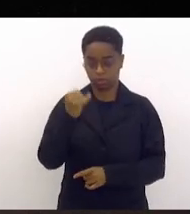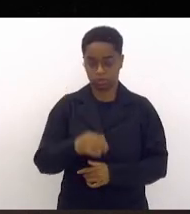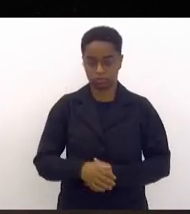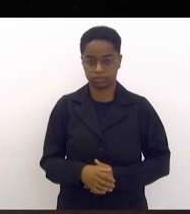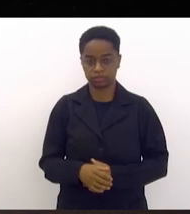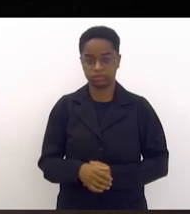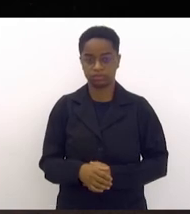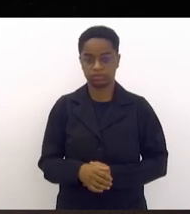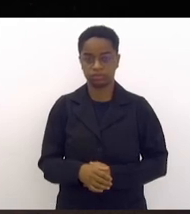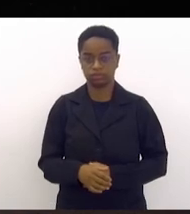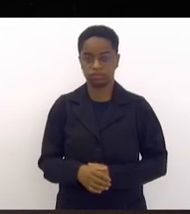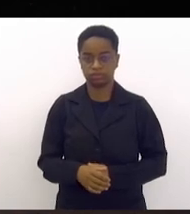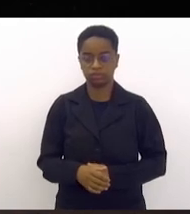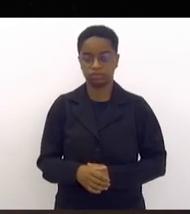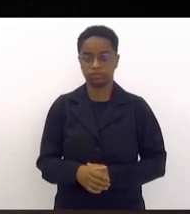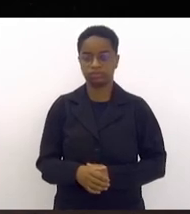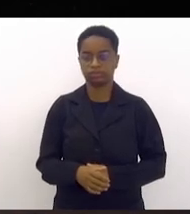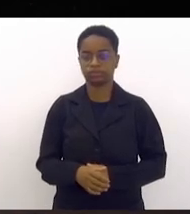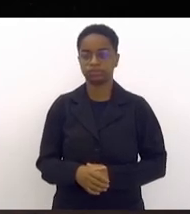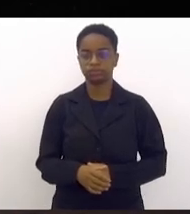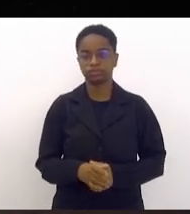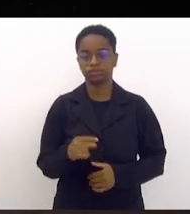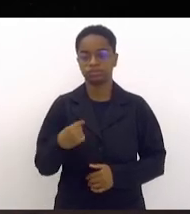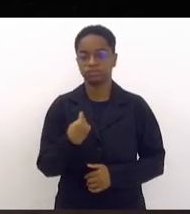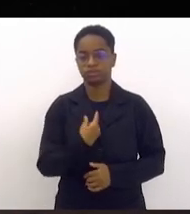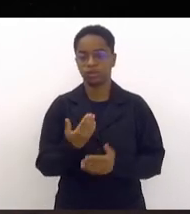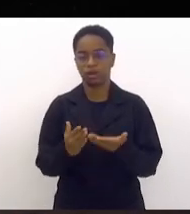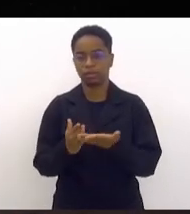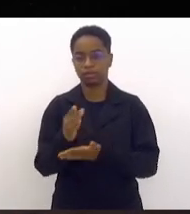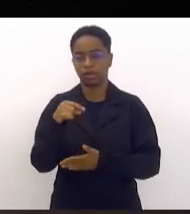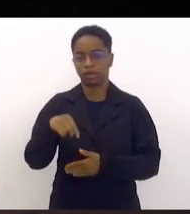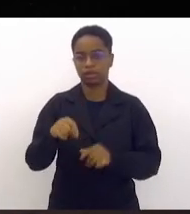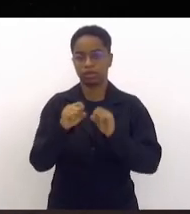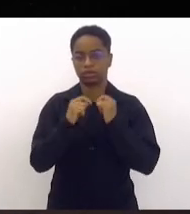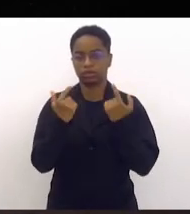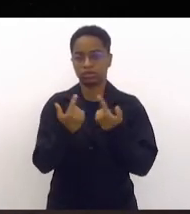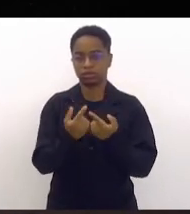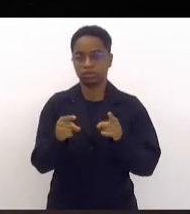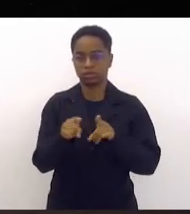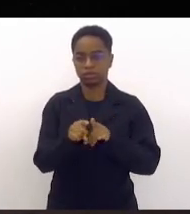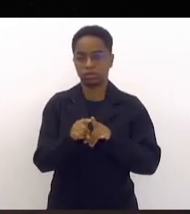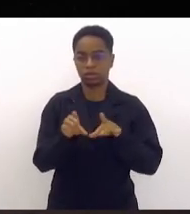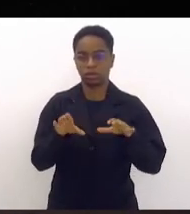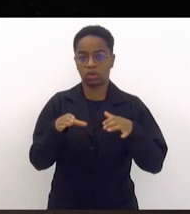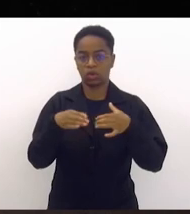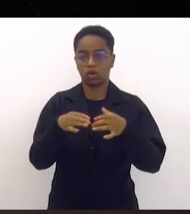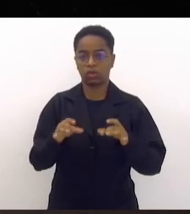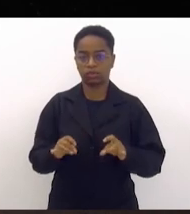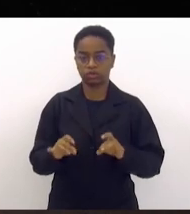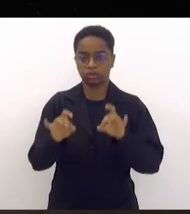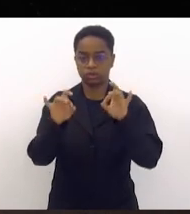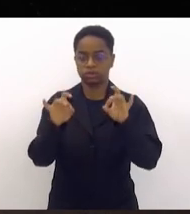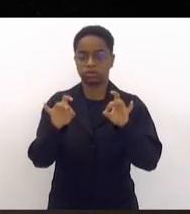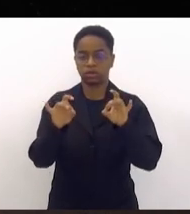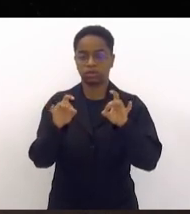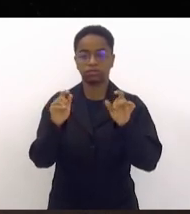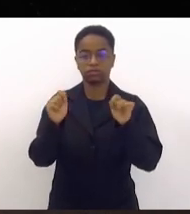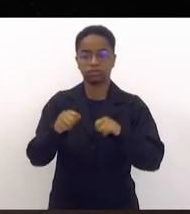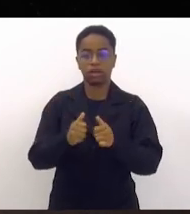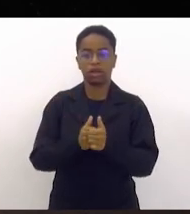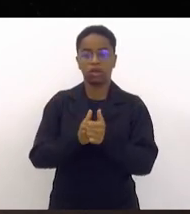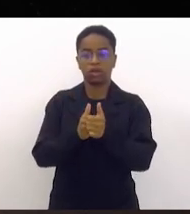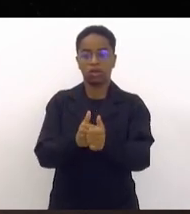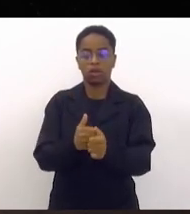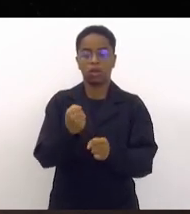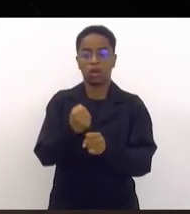nós também aprovamos aqui na Assembleia Legislativa uma comissão especial para acompanhamento das obras